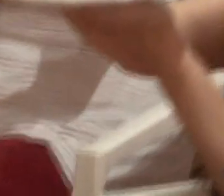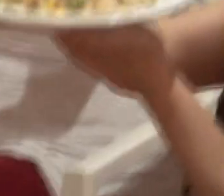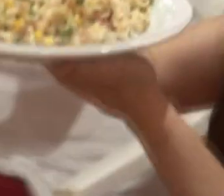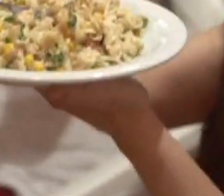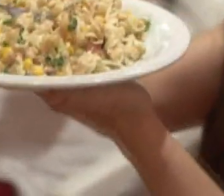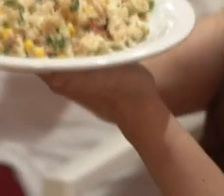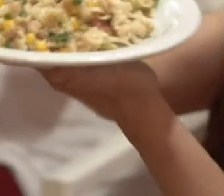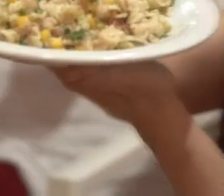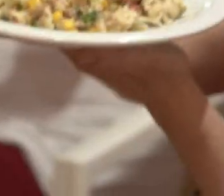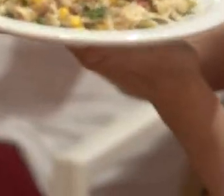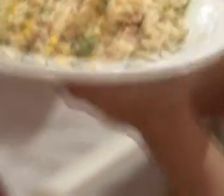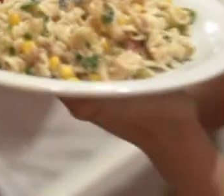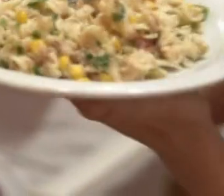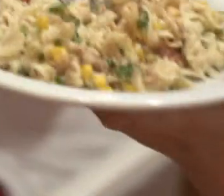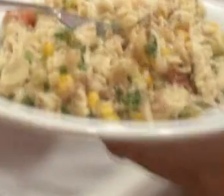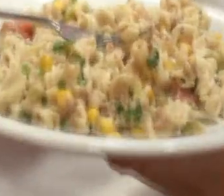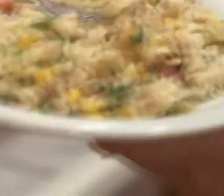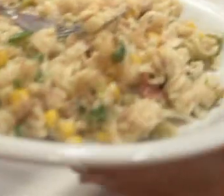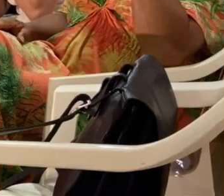Transcrição e